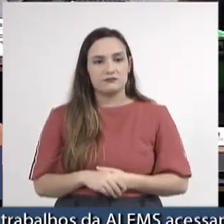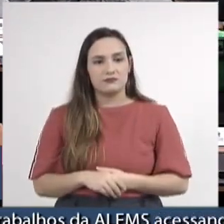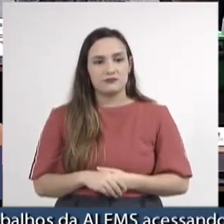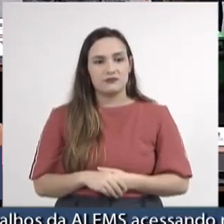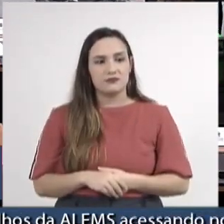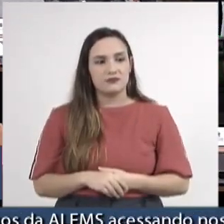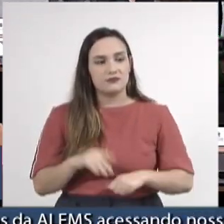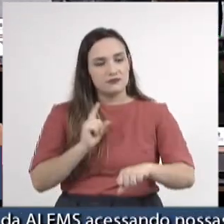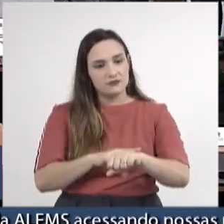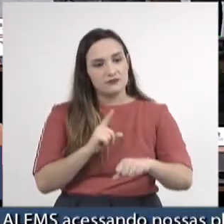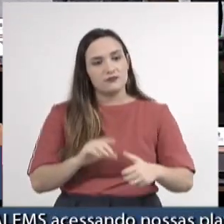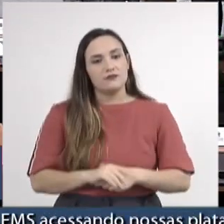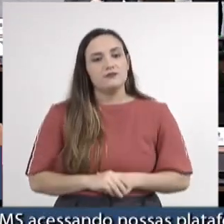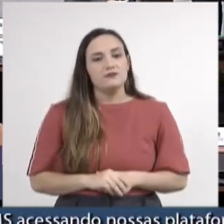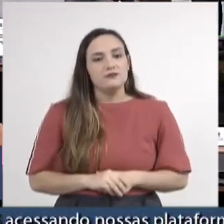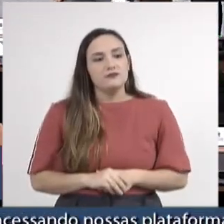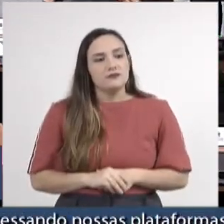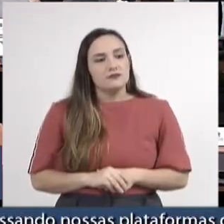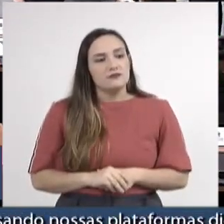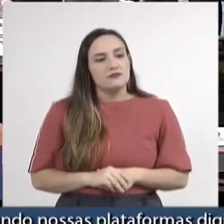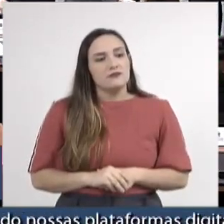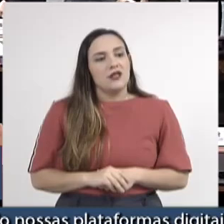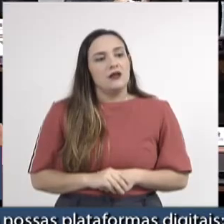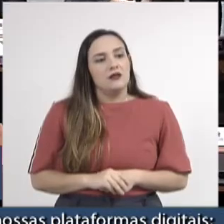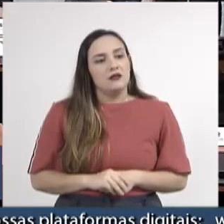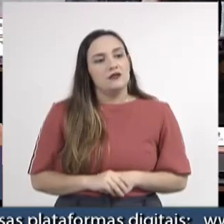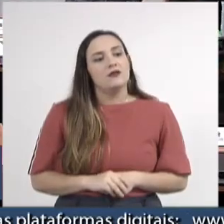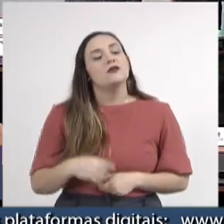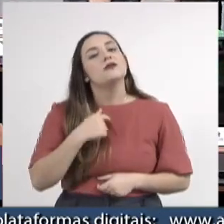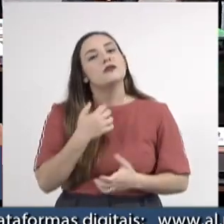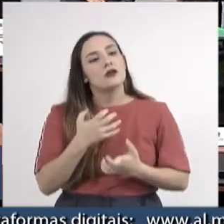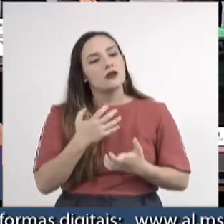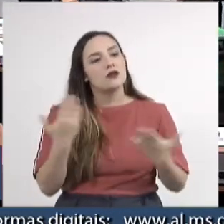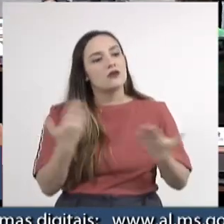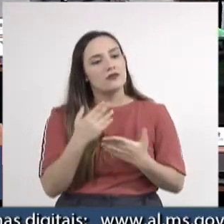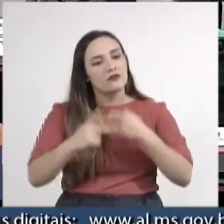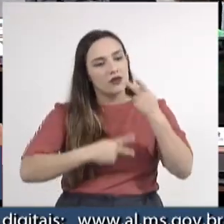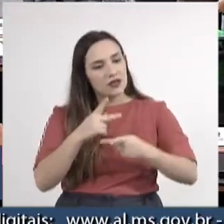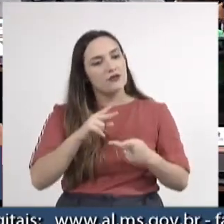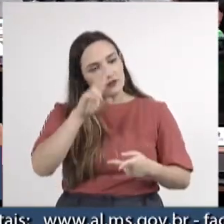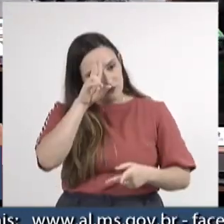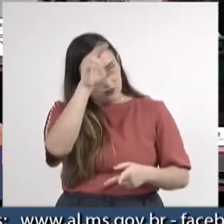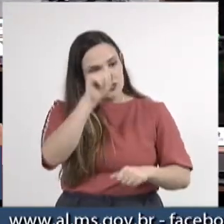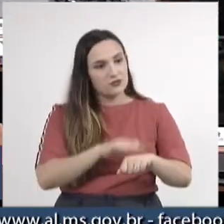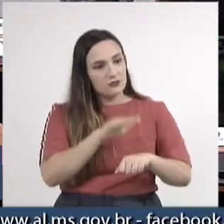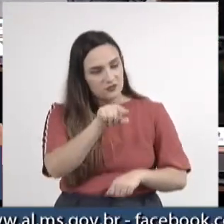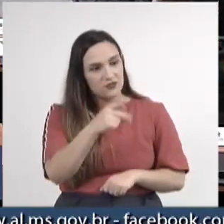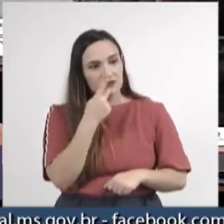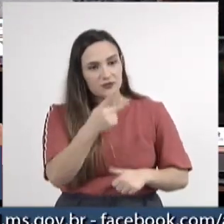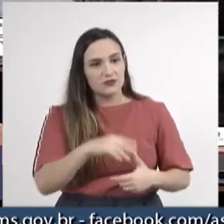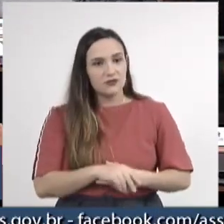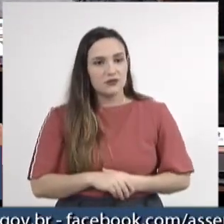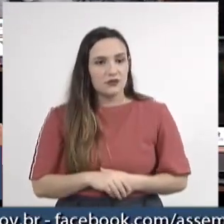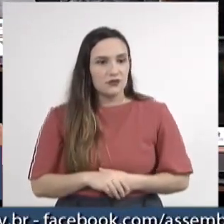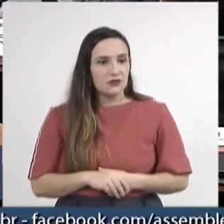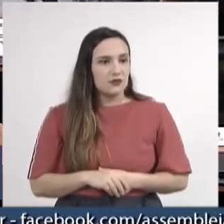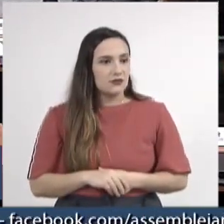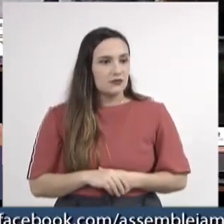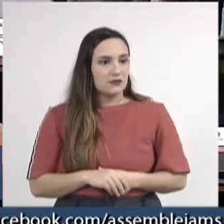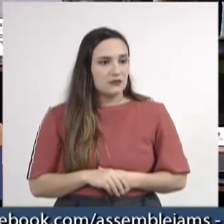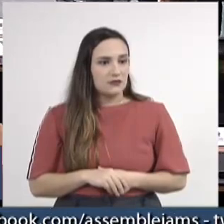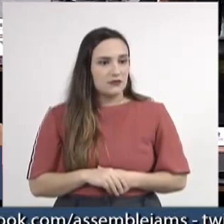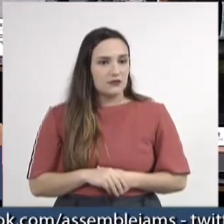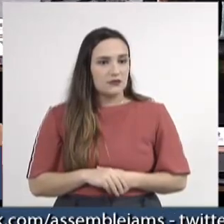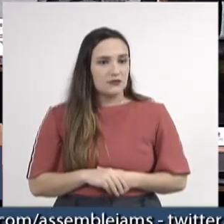deputado Rinaldo. E eu queria reforçar o que Vossa Excelência disse, Rinaldo, que